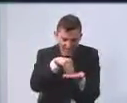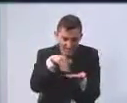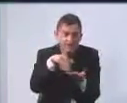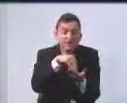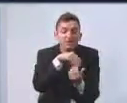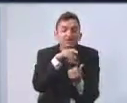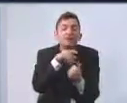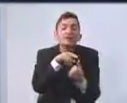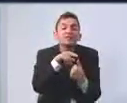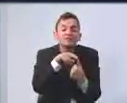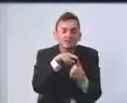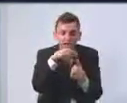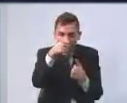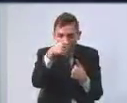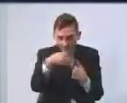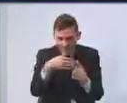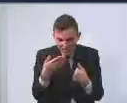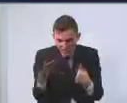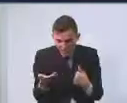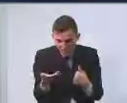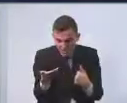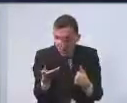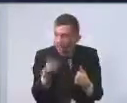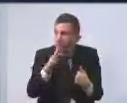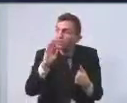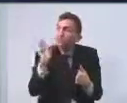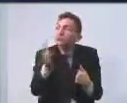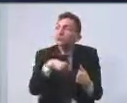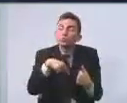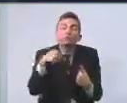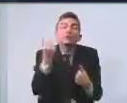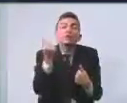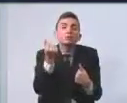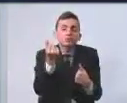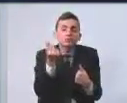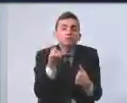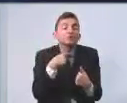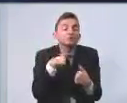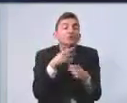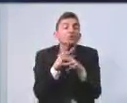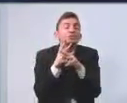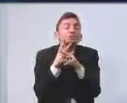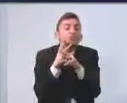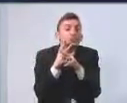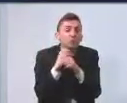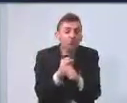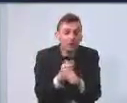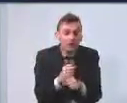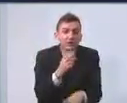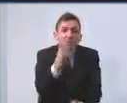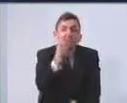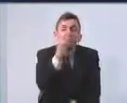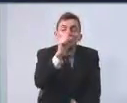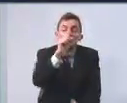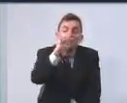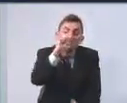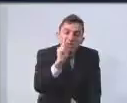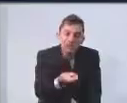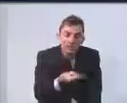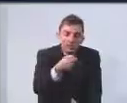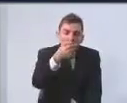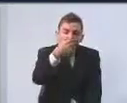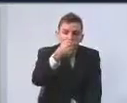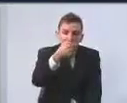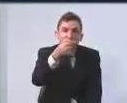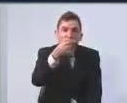primeiro, do ponto de vista de todos os recursos, nós temos um total geral de 30 milhões 703